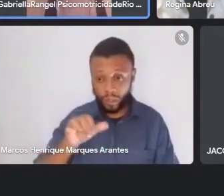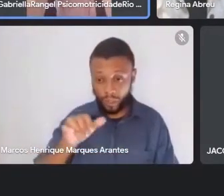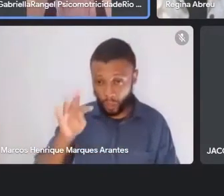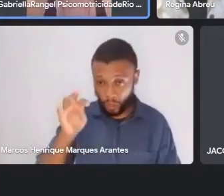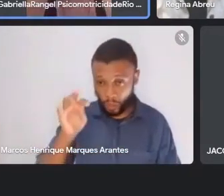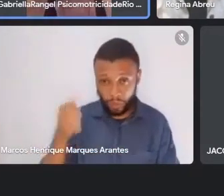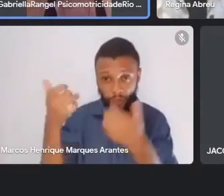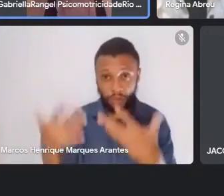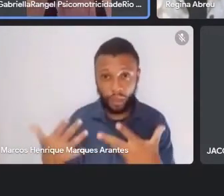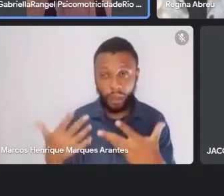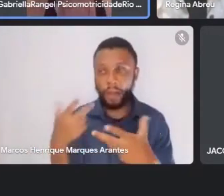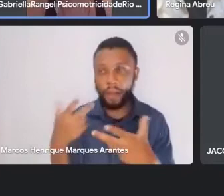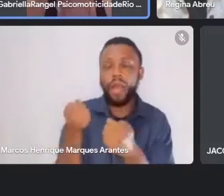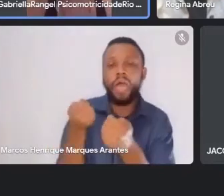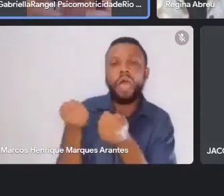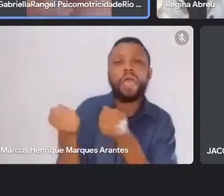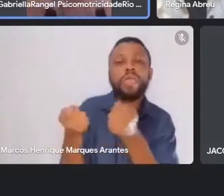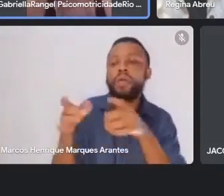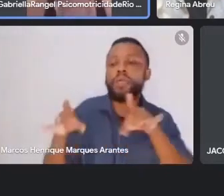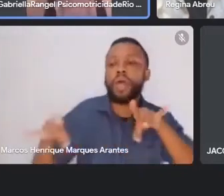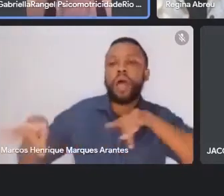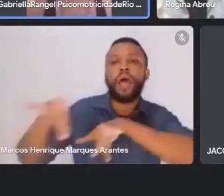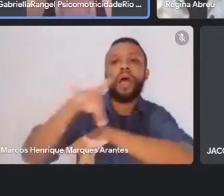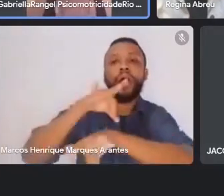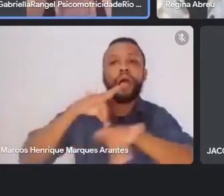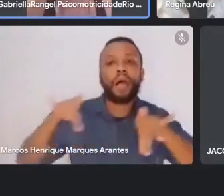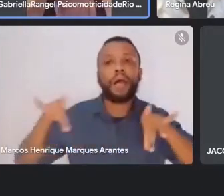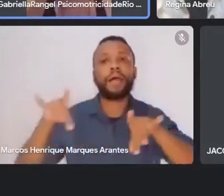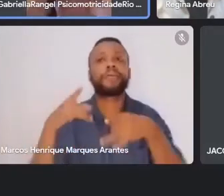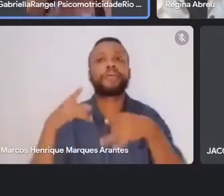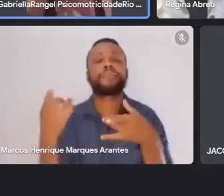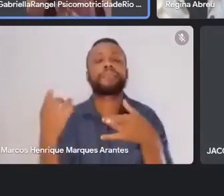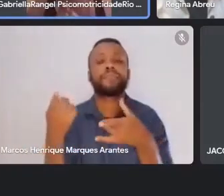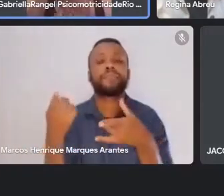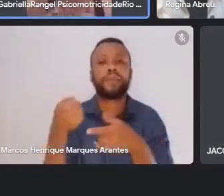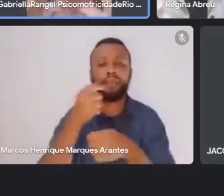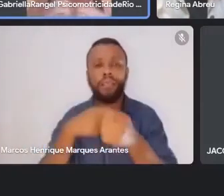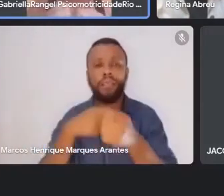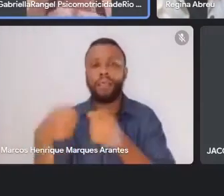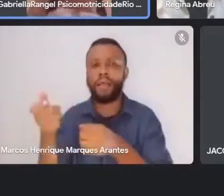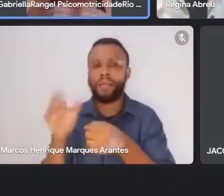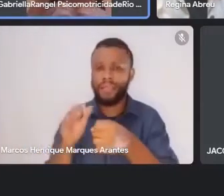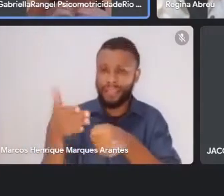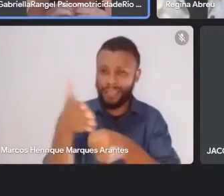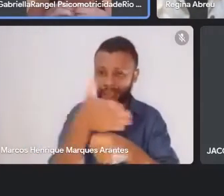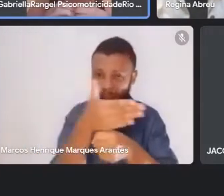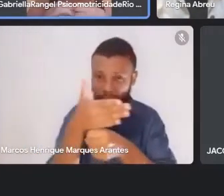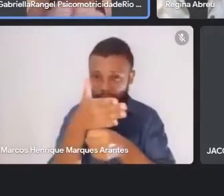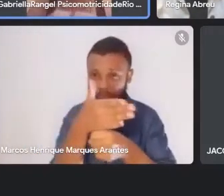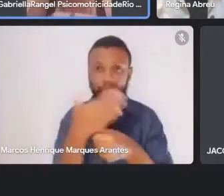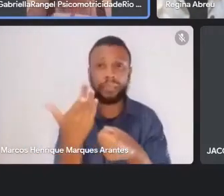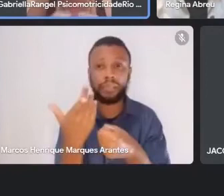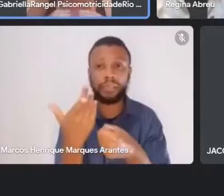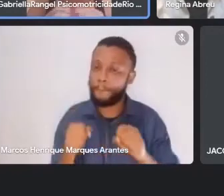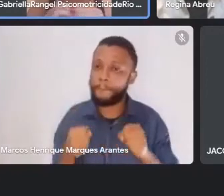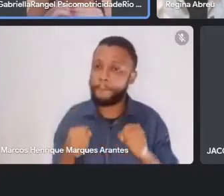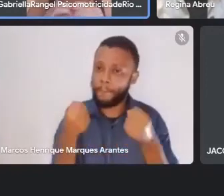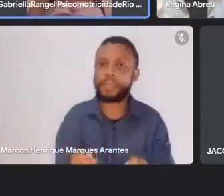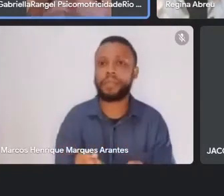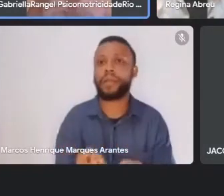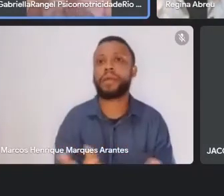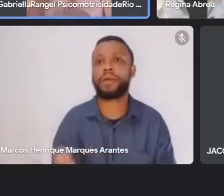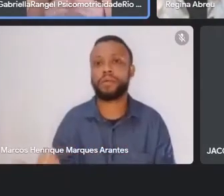uma sistemática neofascista, capitalista, barra pesada. Então, assim, o nosso povo,